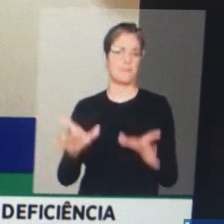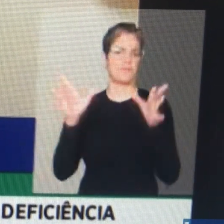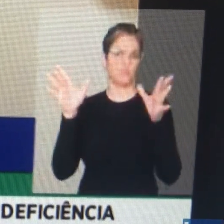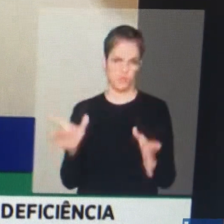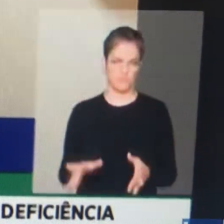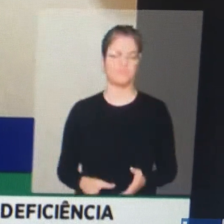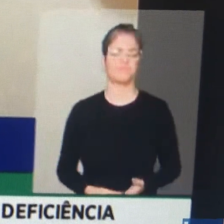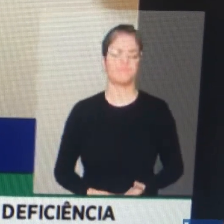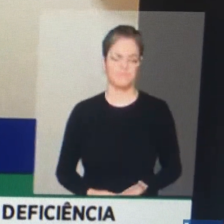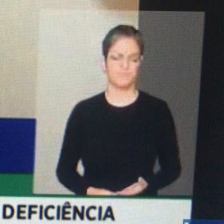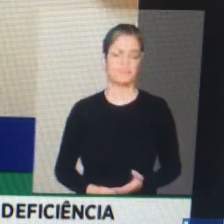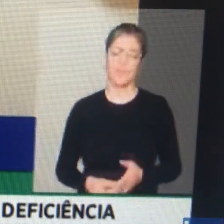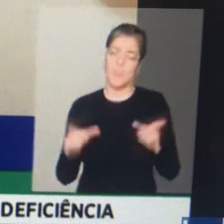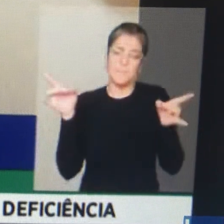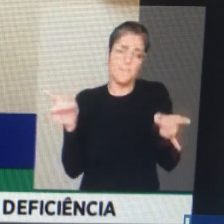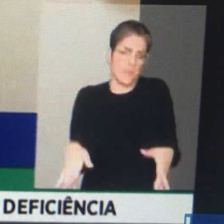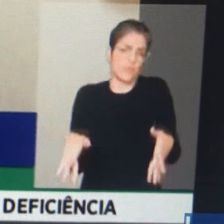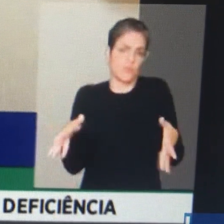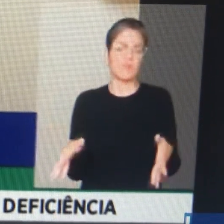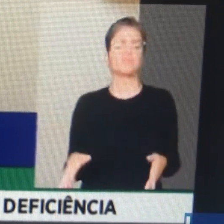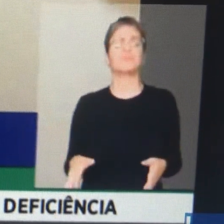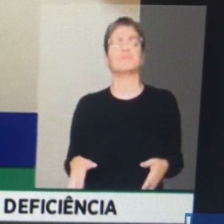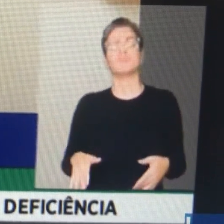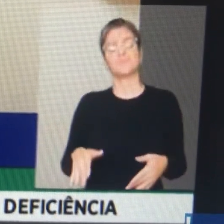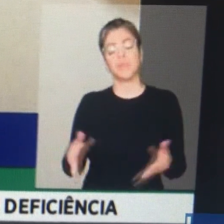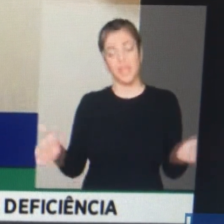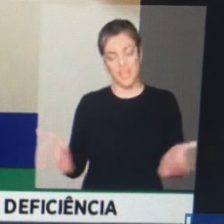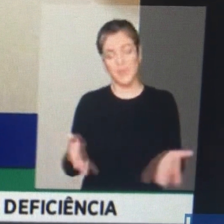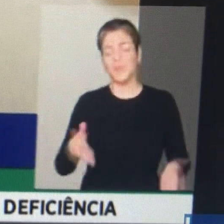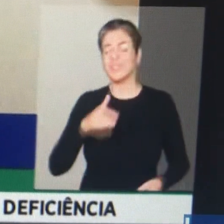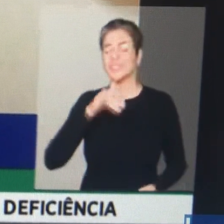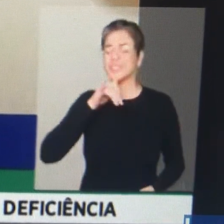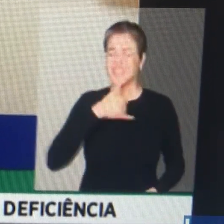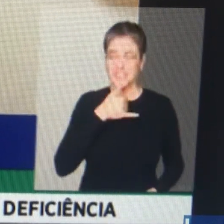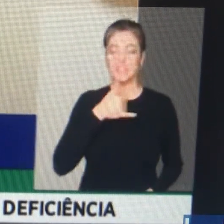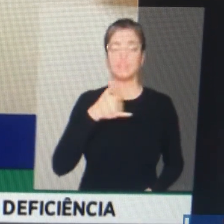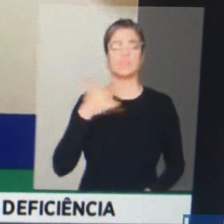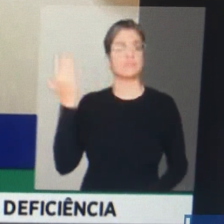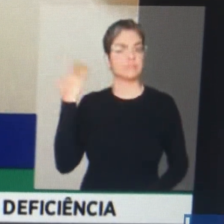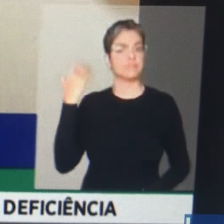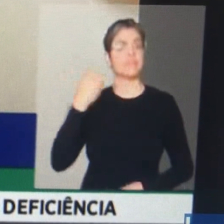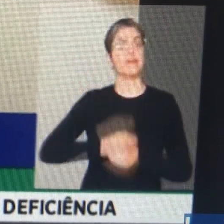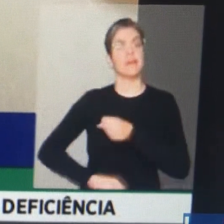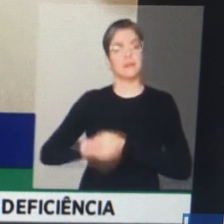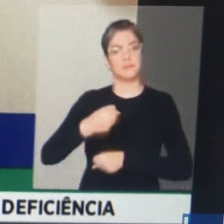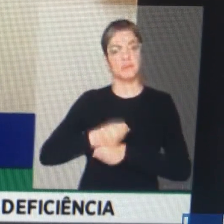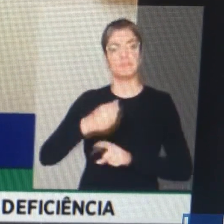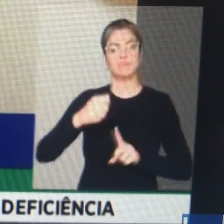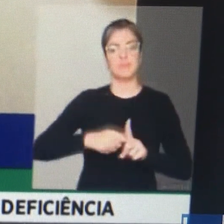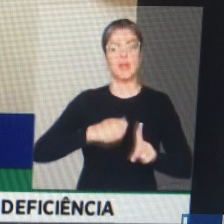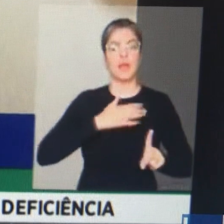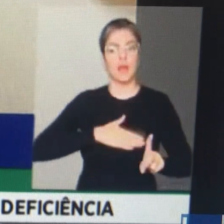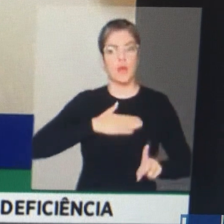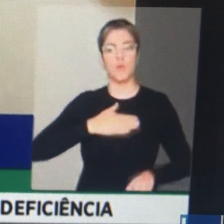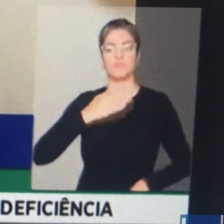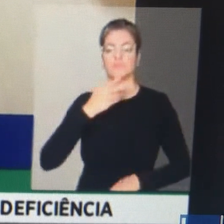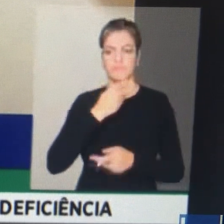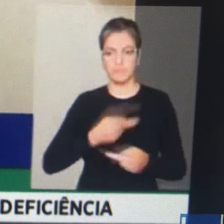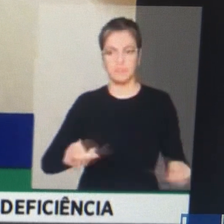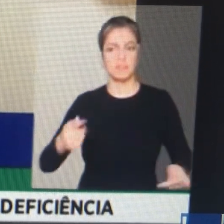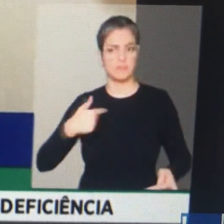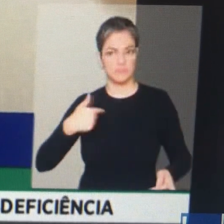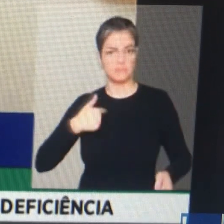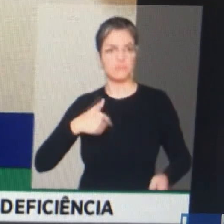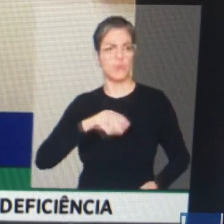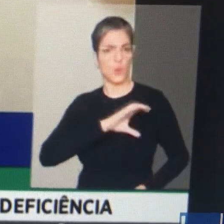agora nós estamos vivendo uma realidade muito triste. Estive lá em agosto do ano passado como coordenador da comissão